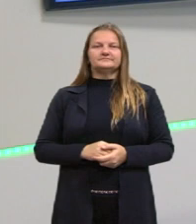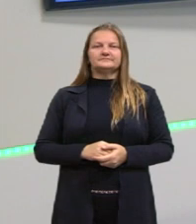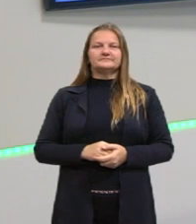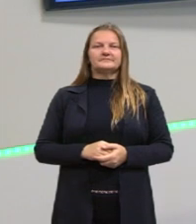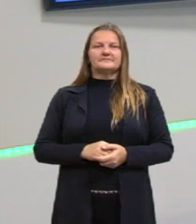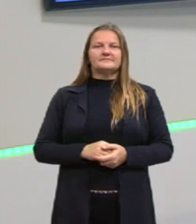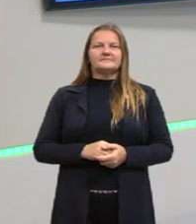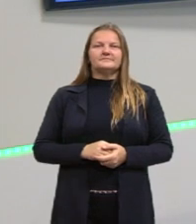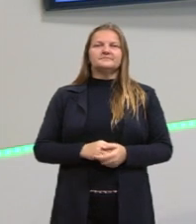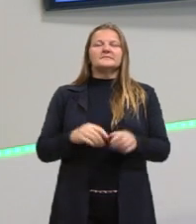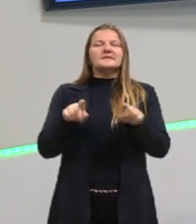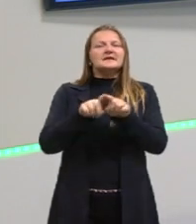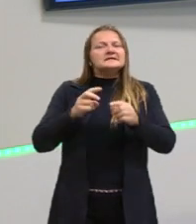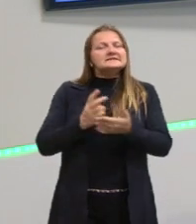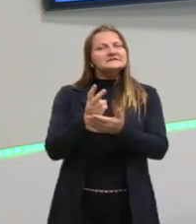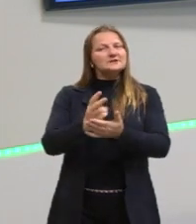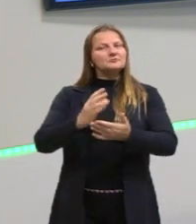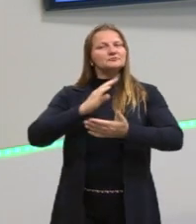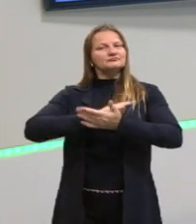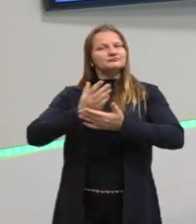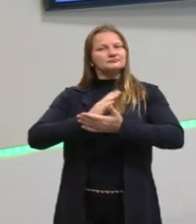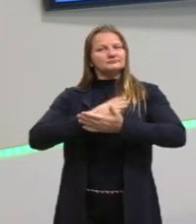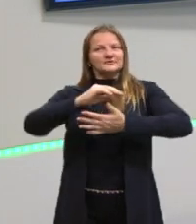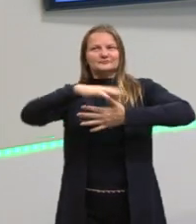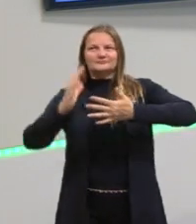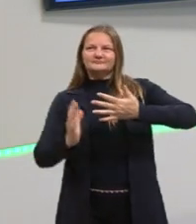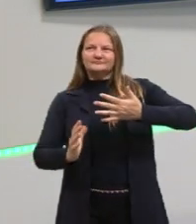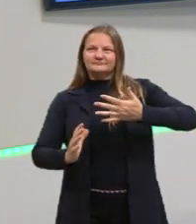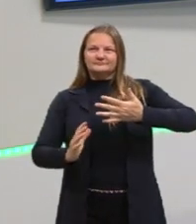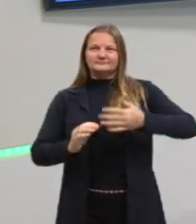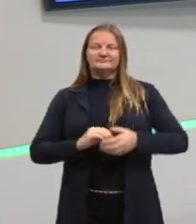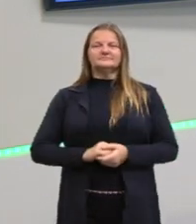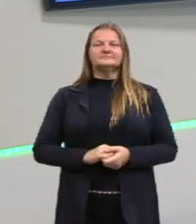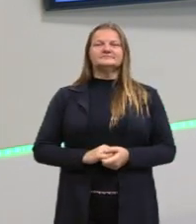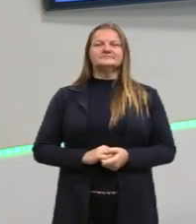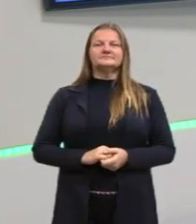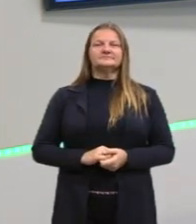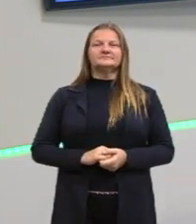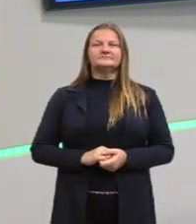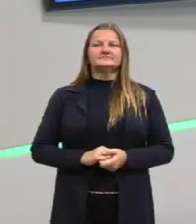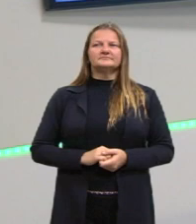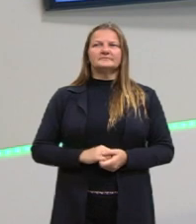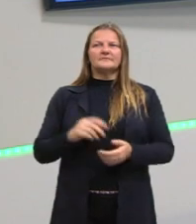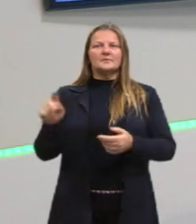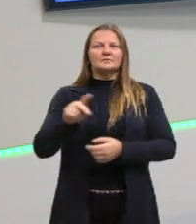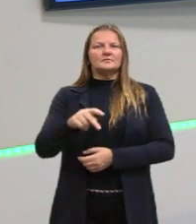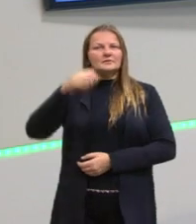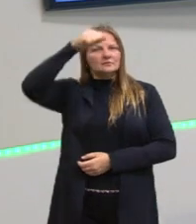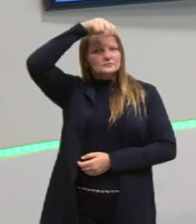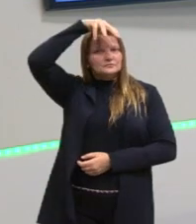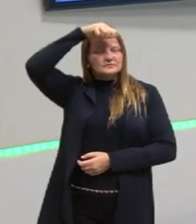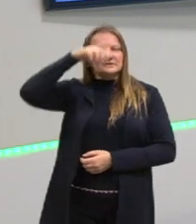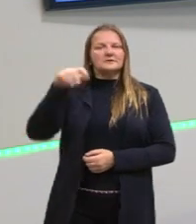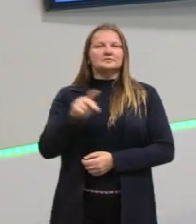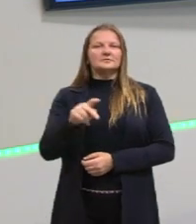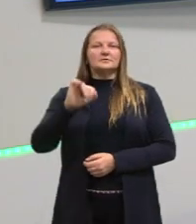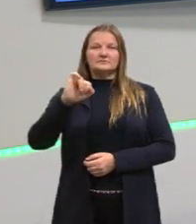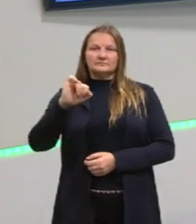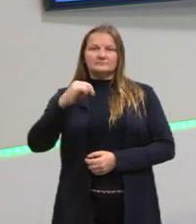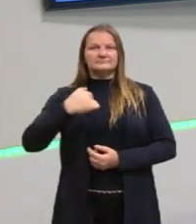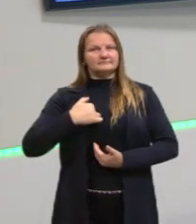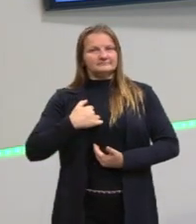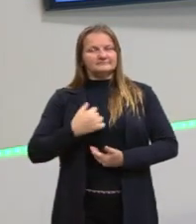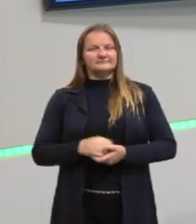aula. Também sempre as nossas intérpretes de Libras, as professoras Suzana e Lucimeia,